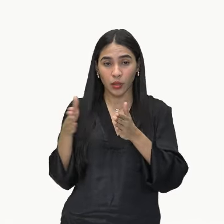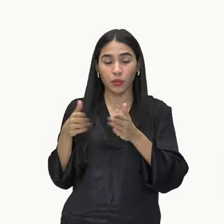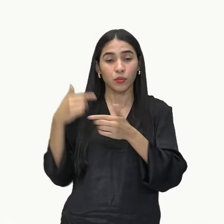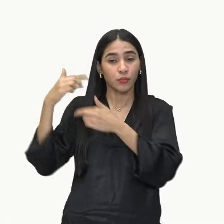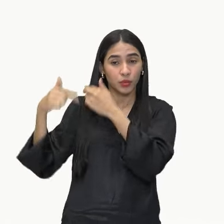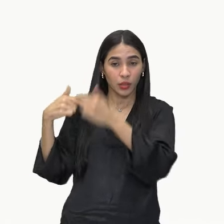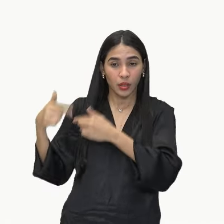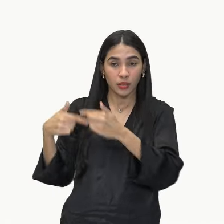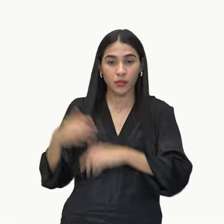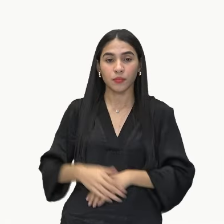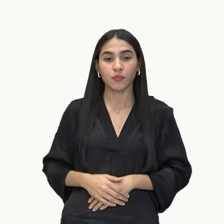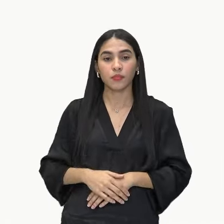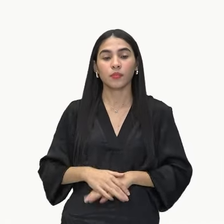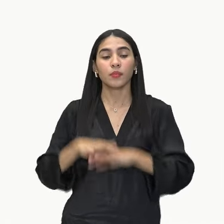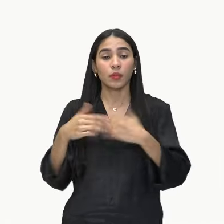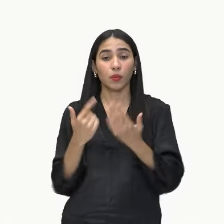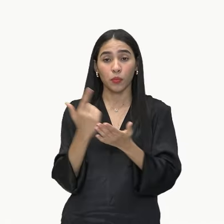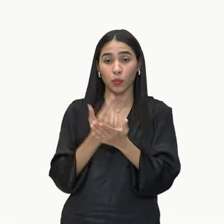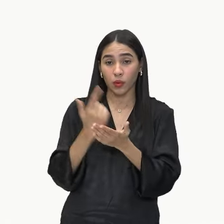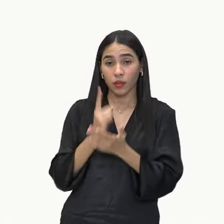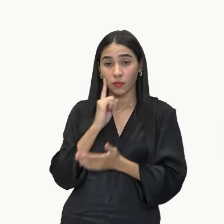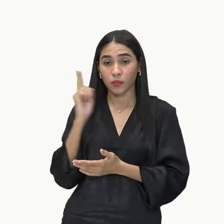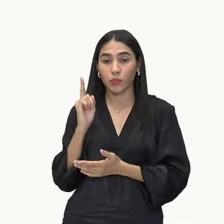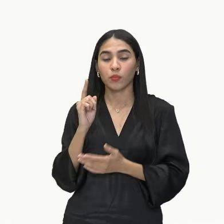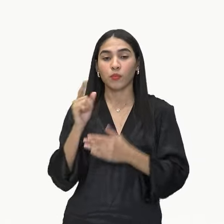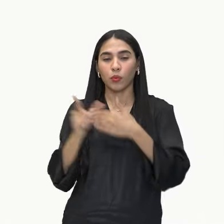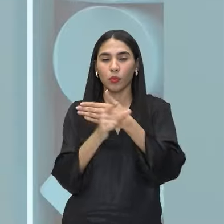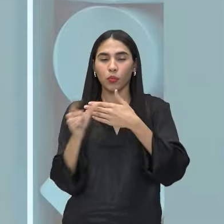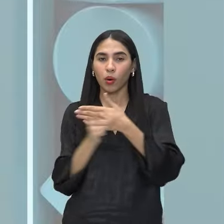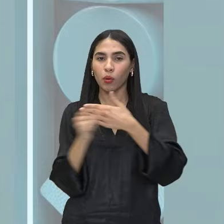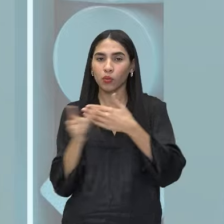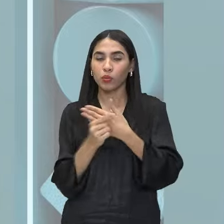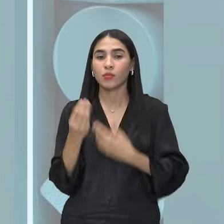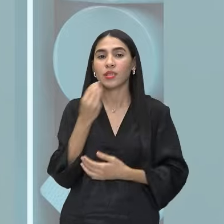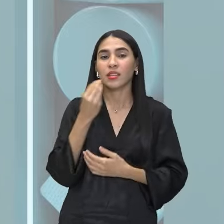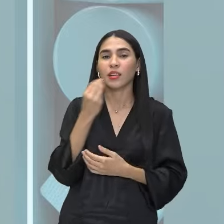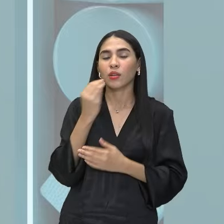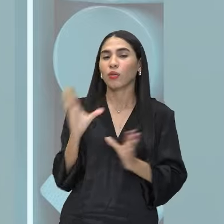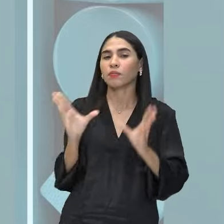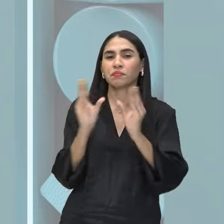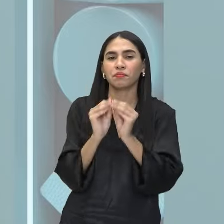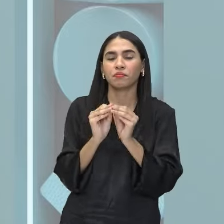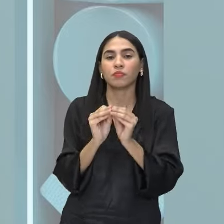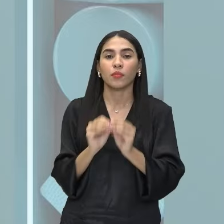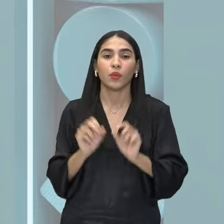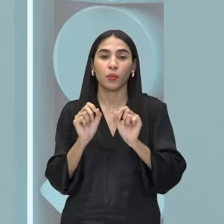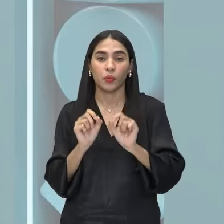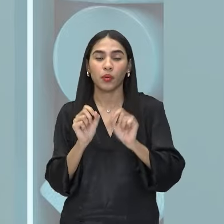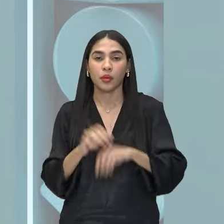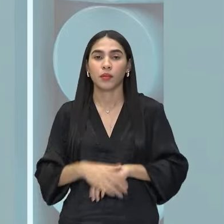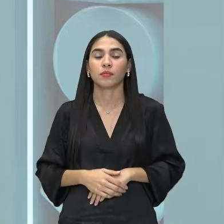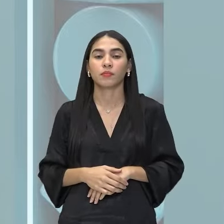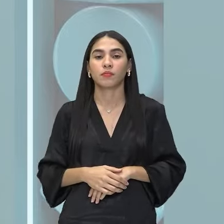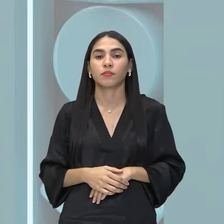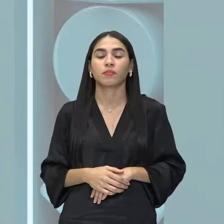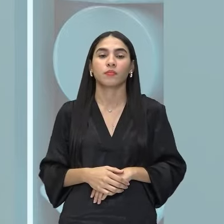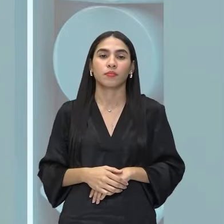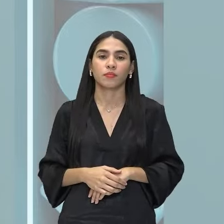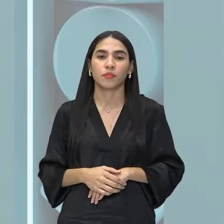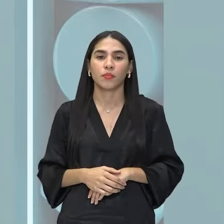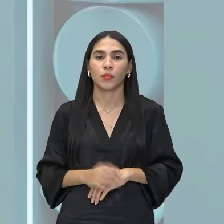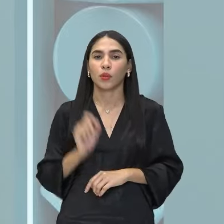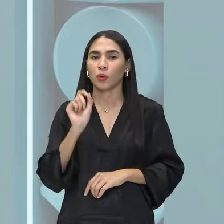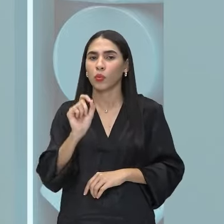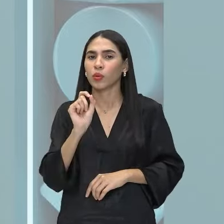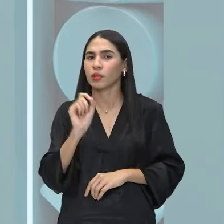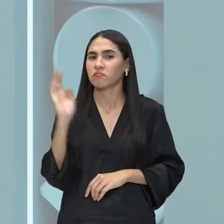Macunaíma, Mário de Andrade buscou, de certa forma, sintetizar essa questão, né? Do que é